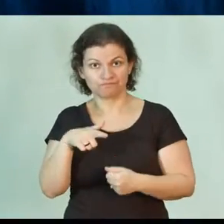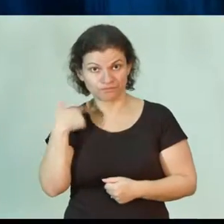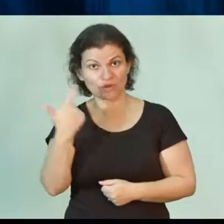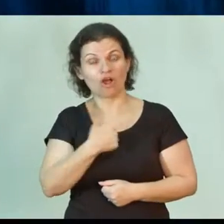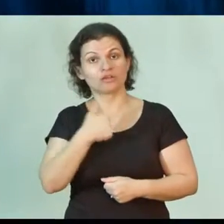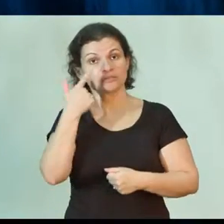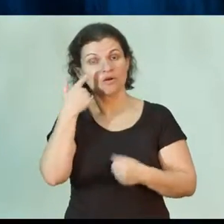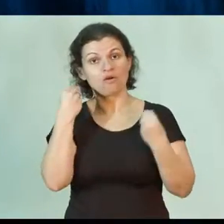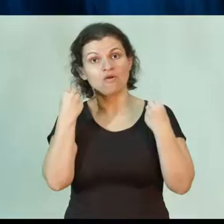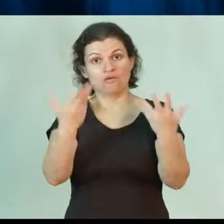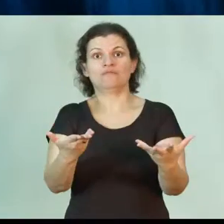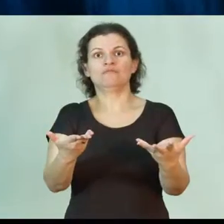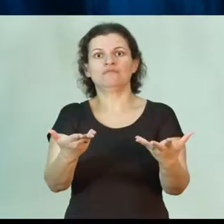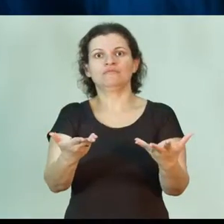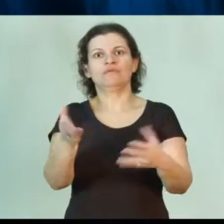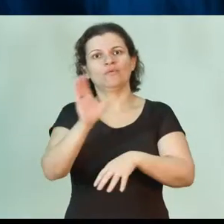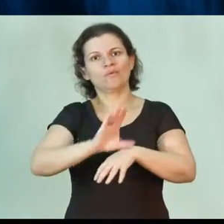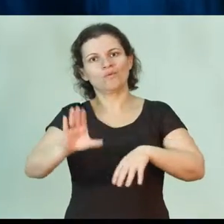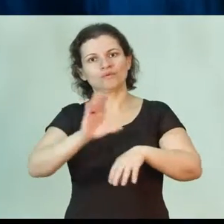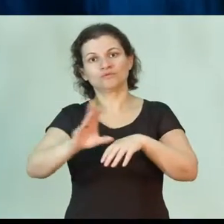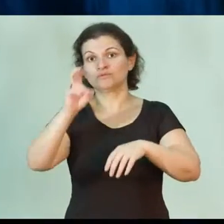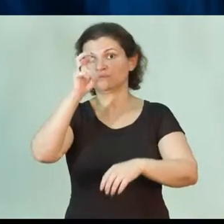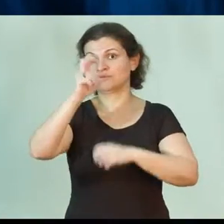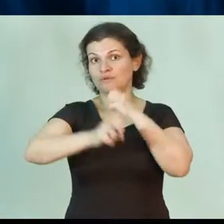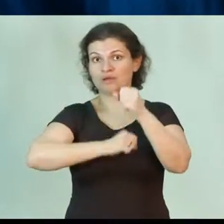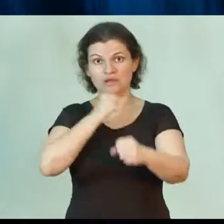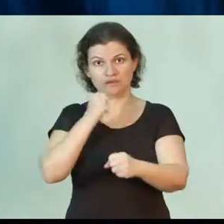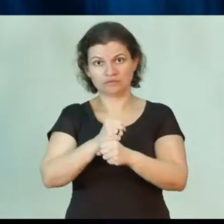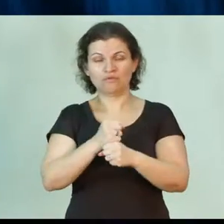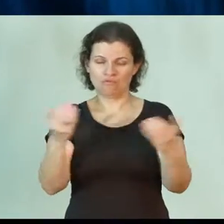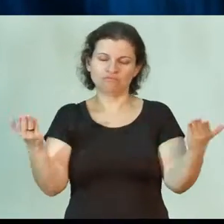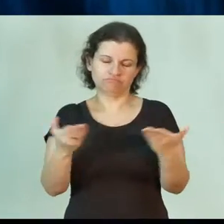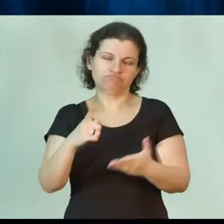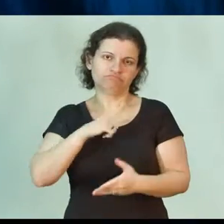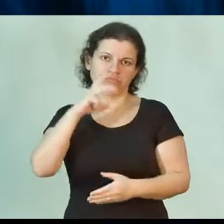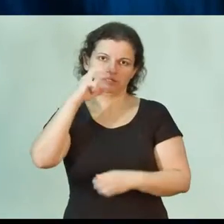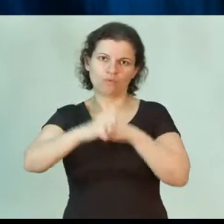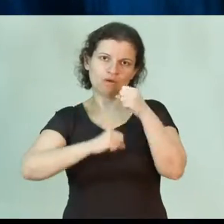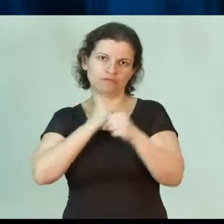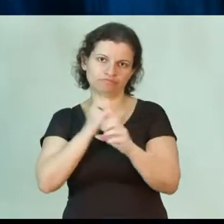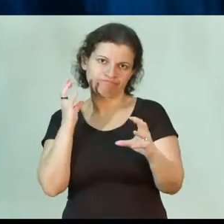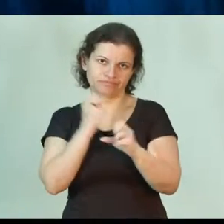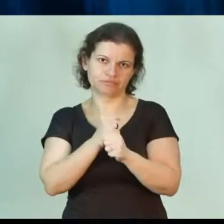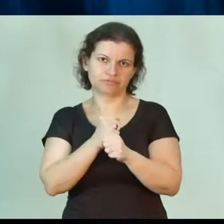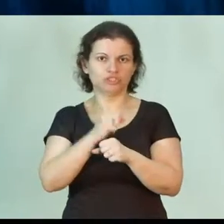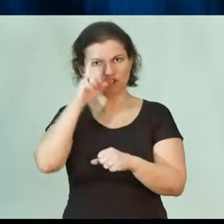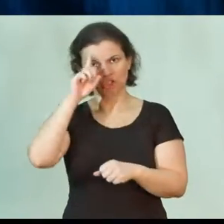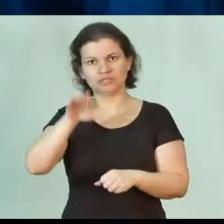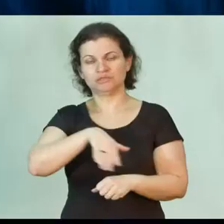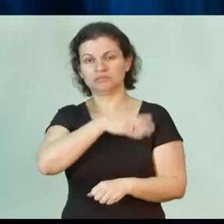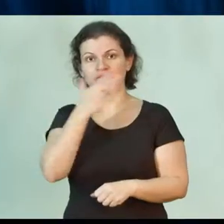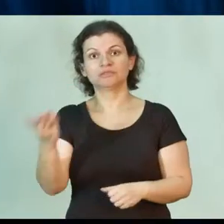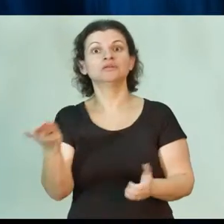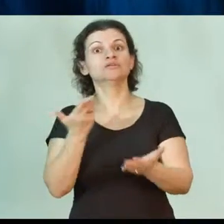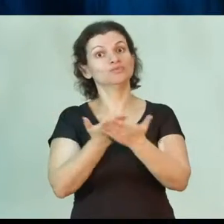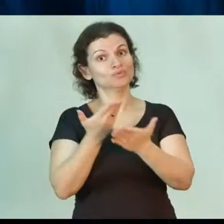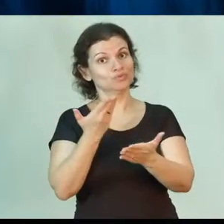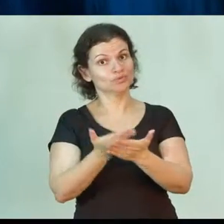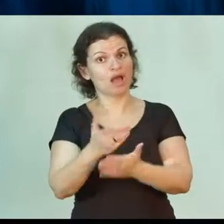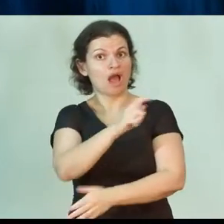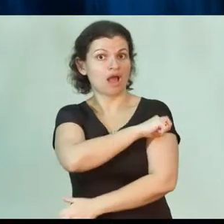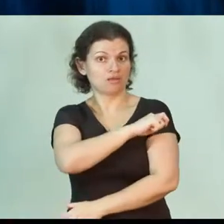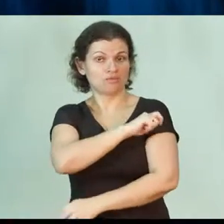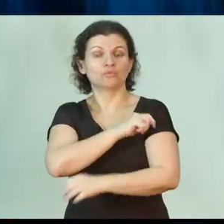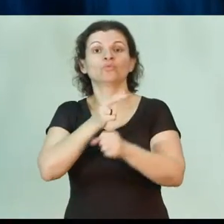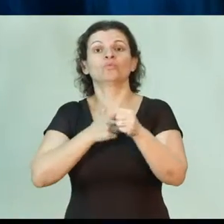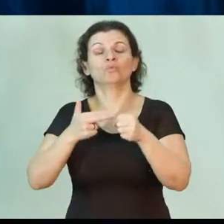Nós oferecemos, então, um curso em 5 anos, atualmente em 5 anos. É um curso integral. O aluno da